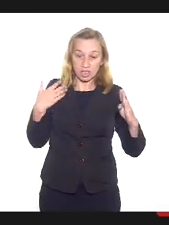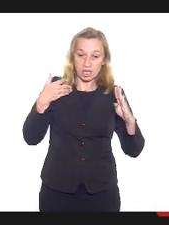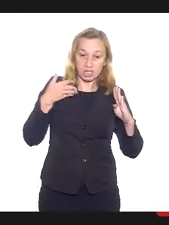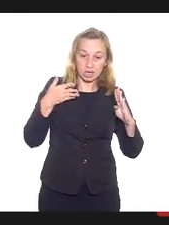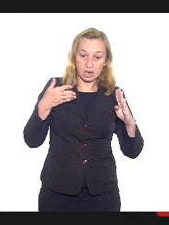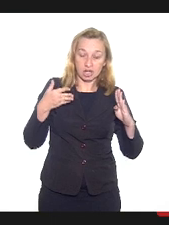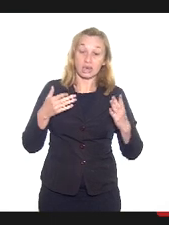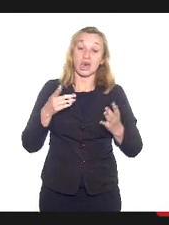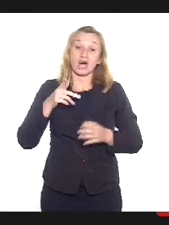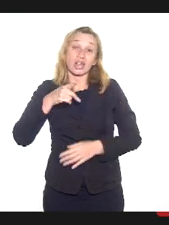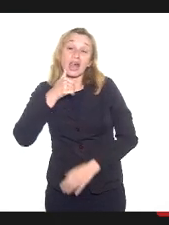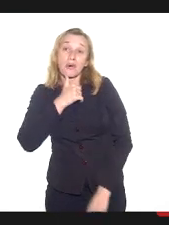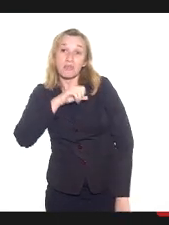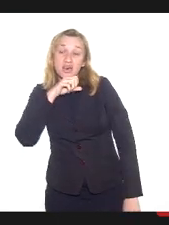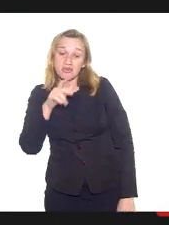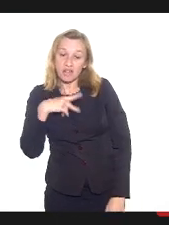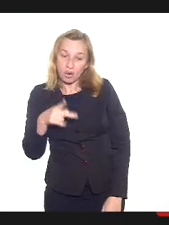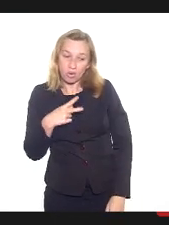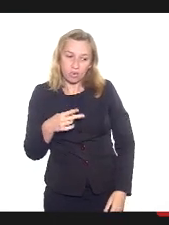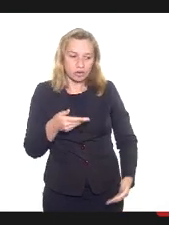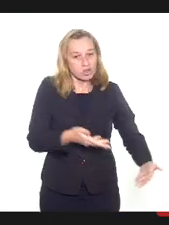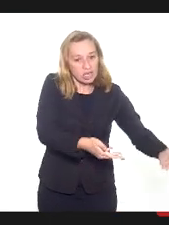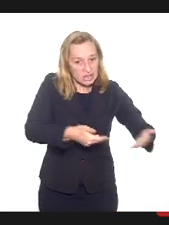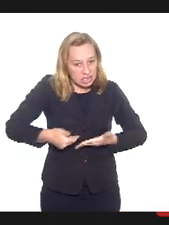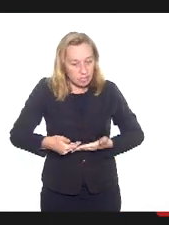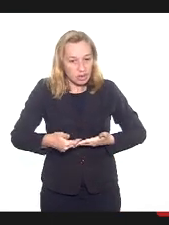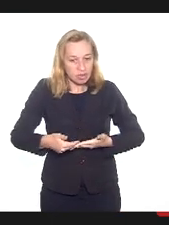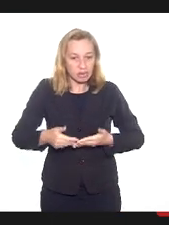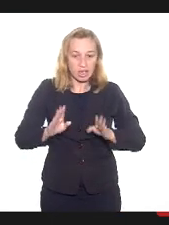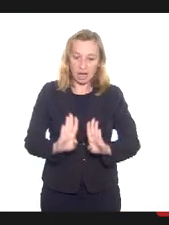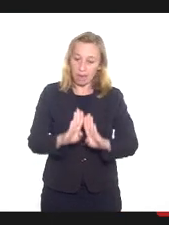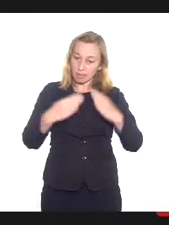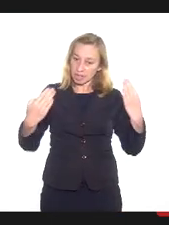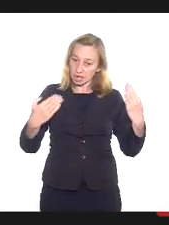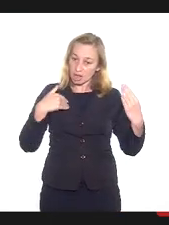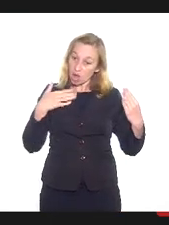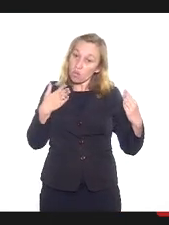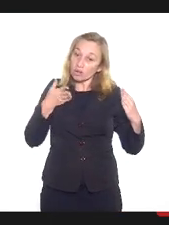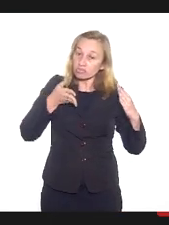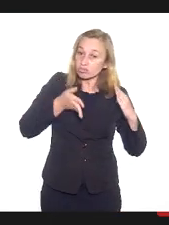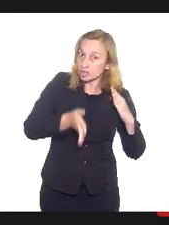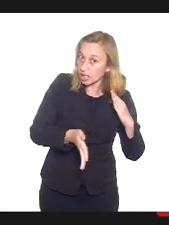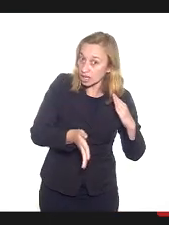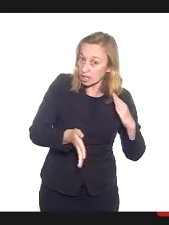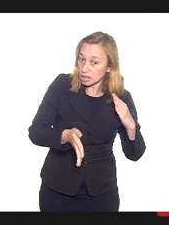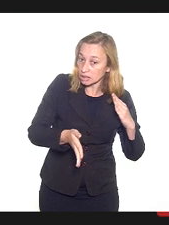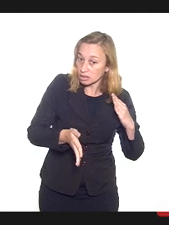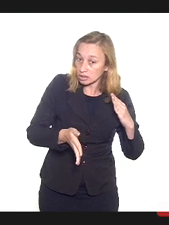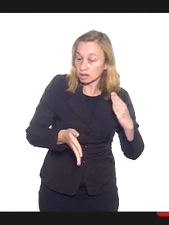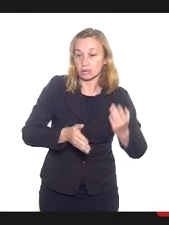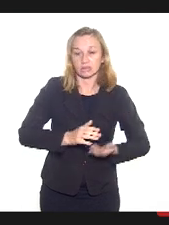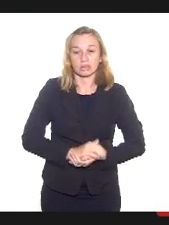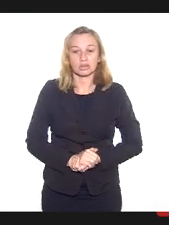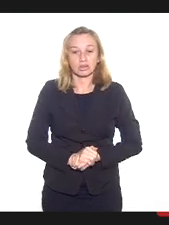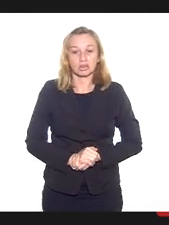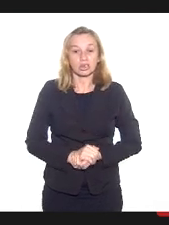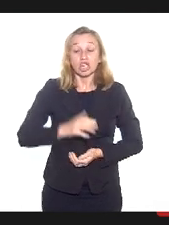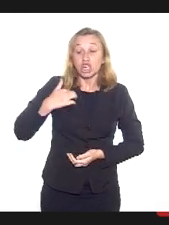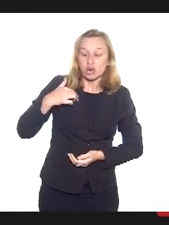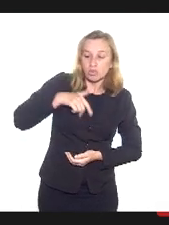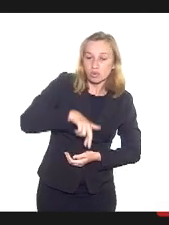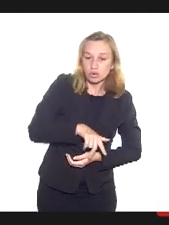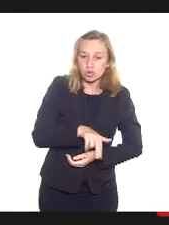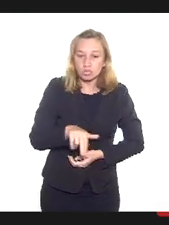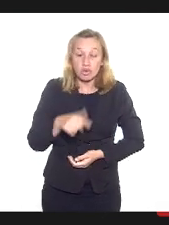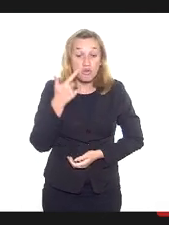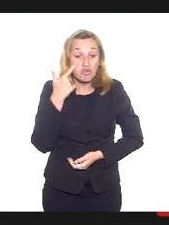fala, acolhida. Eles abriram a porta para a pessoa, eles abriram a porta para mim. Então, eu subi, e subindo o